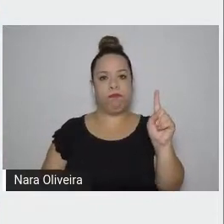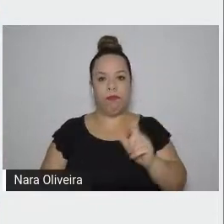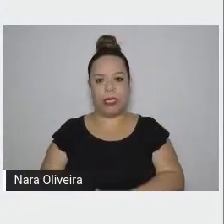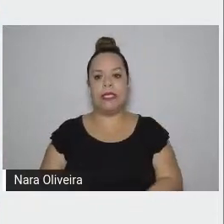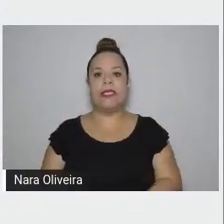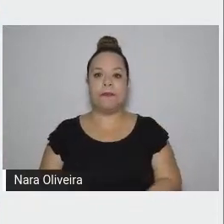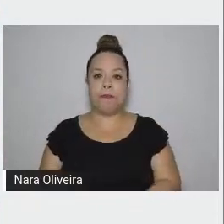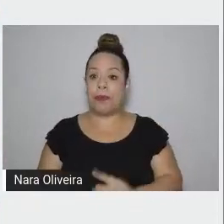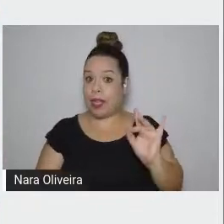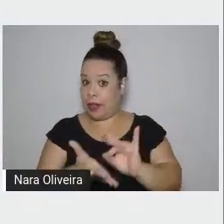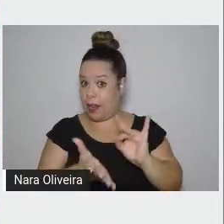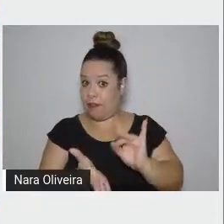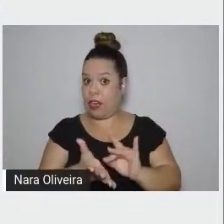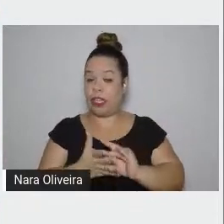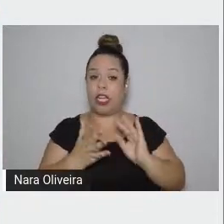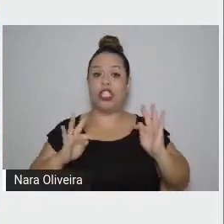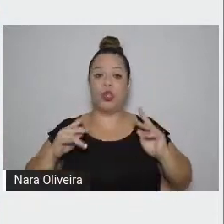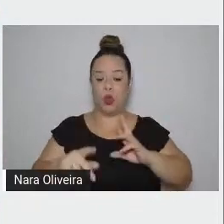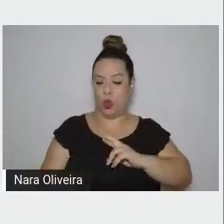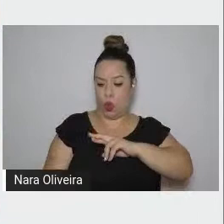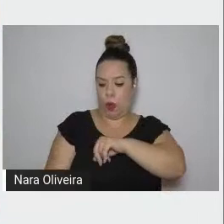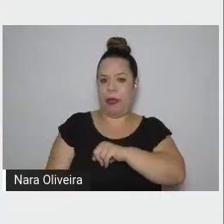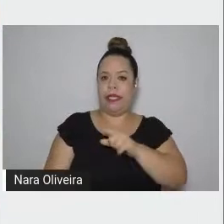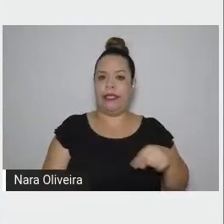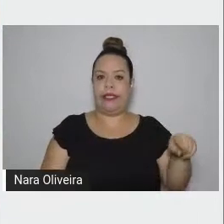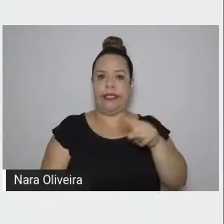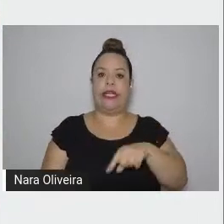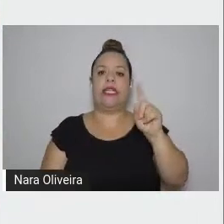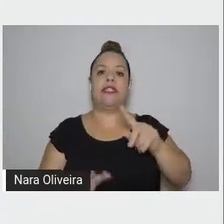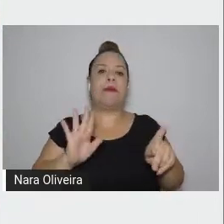os romances de Saramago são um não